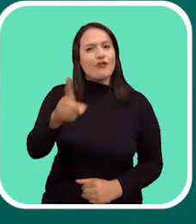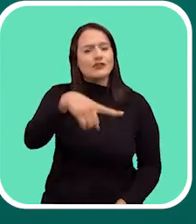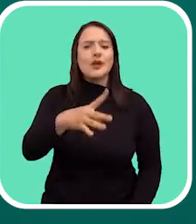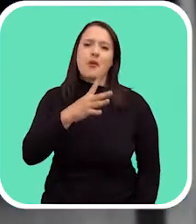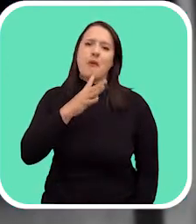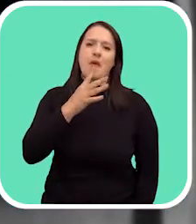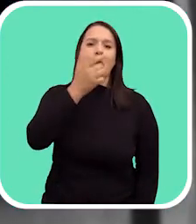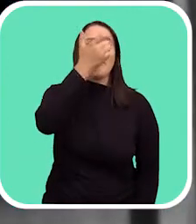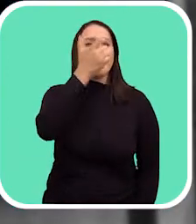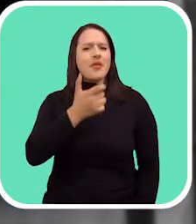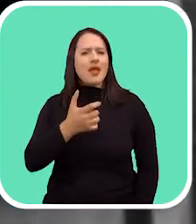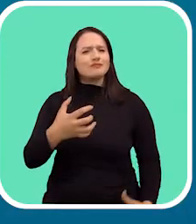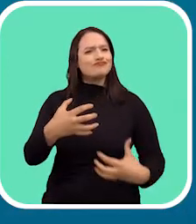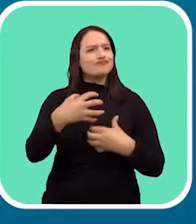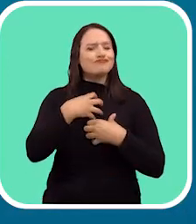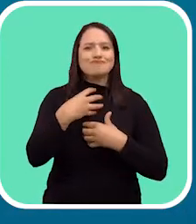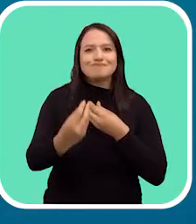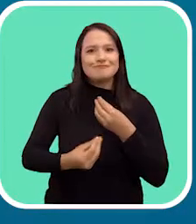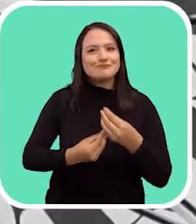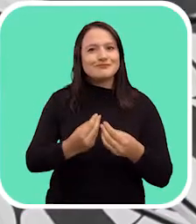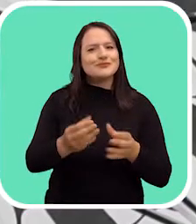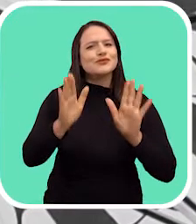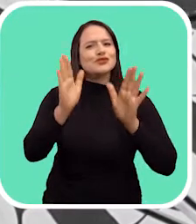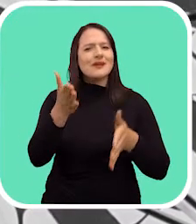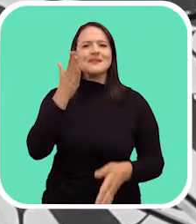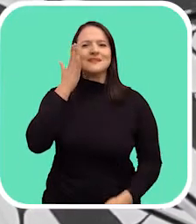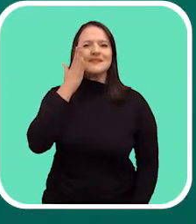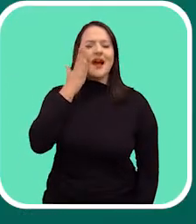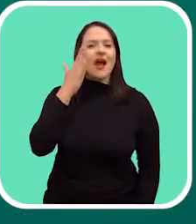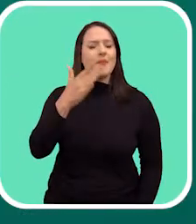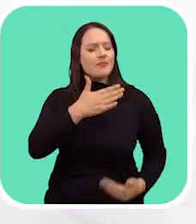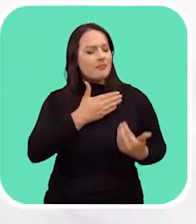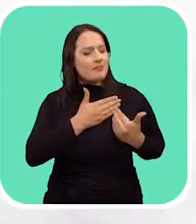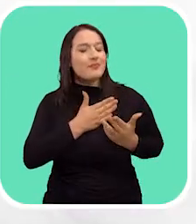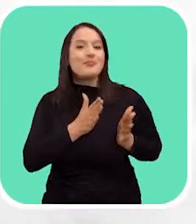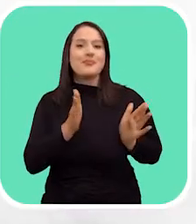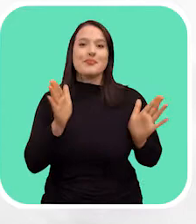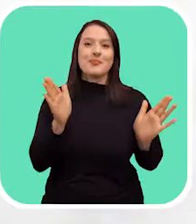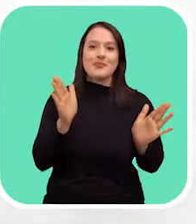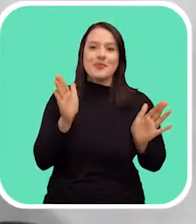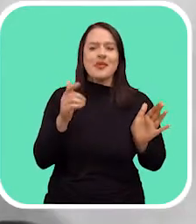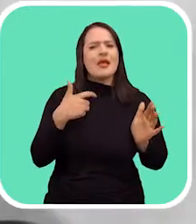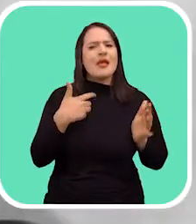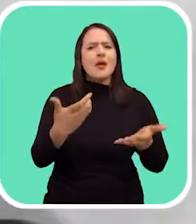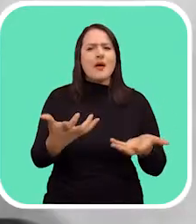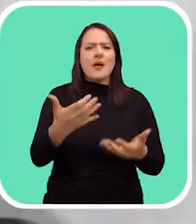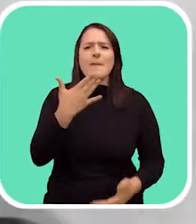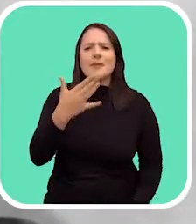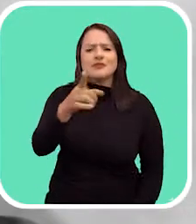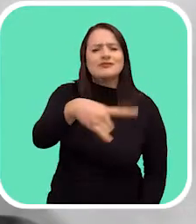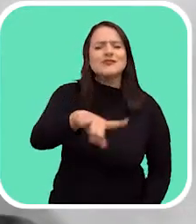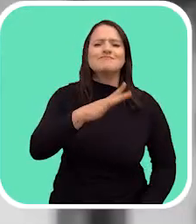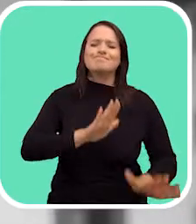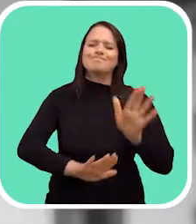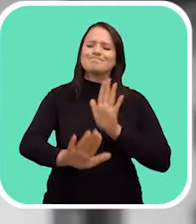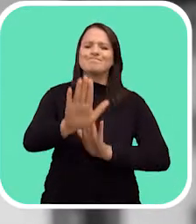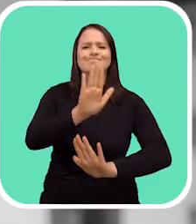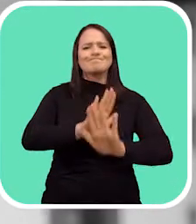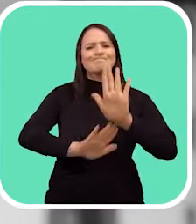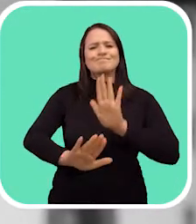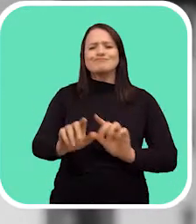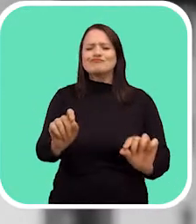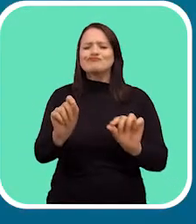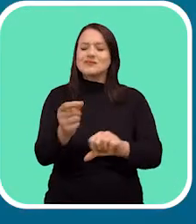Vocês sabem o meu jeito, vocês sabem como eu sou, até o meu coração. Eu quero pedir a vocês que se